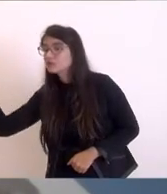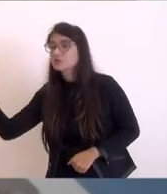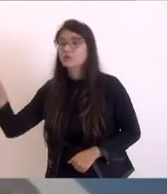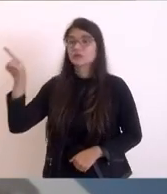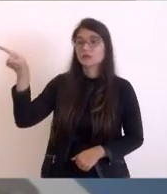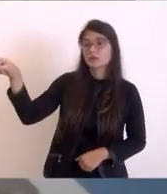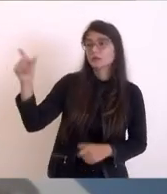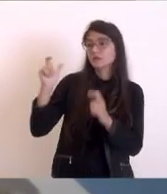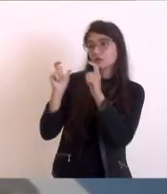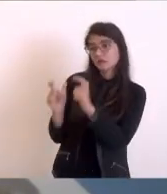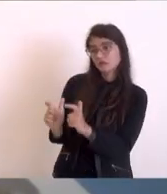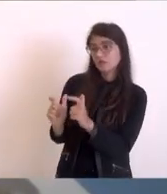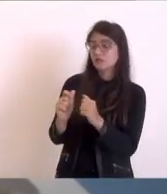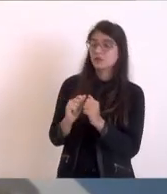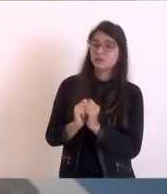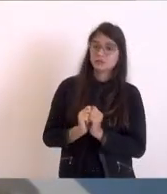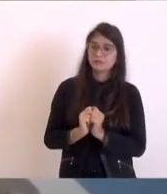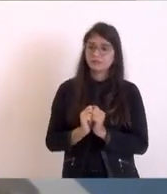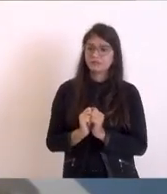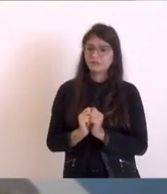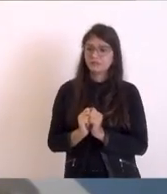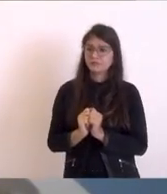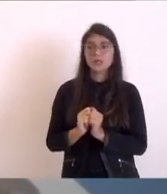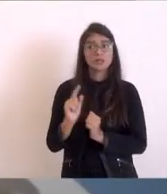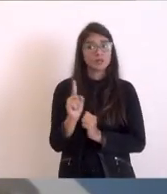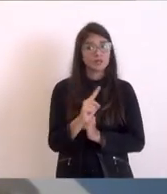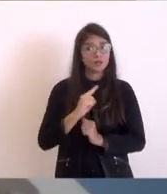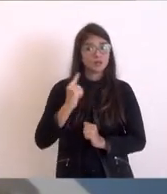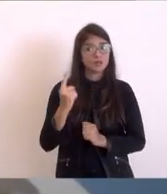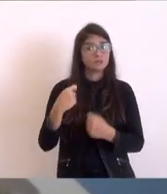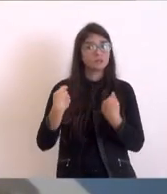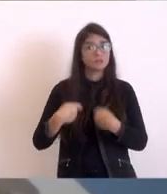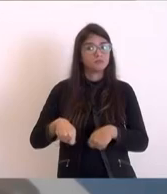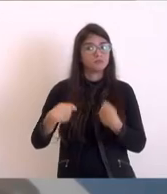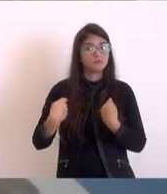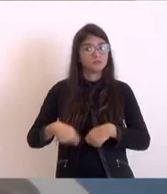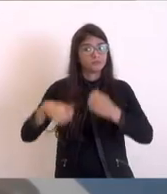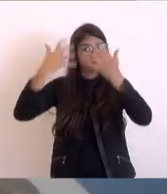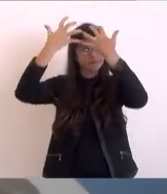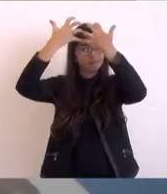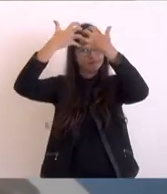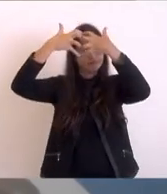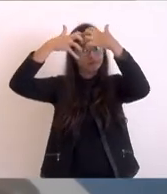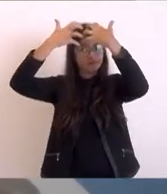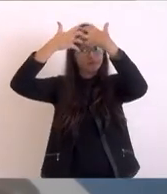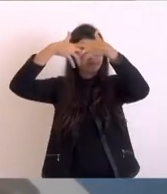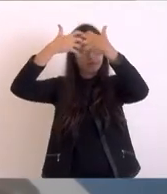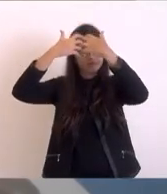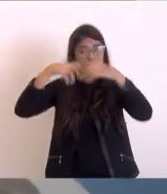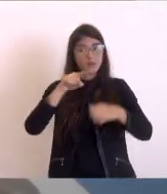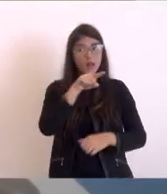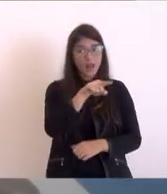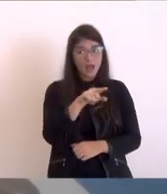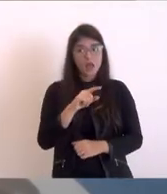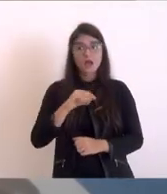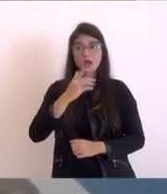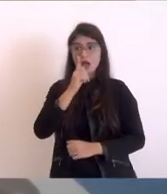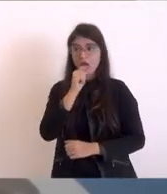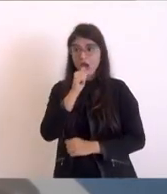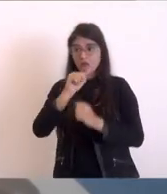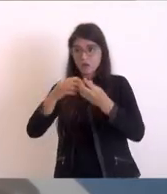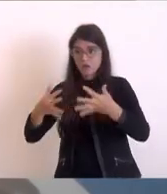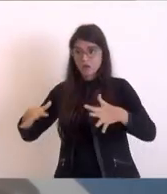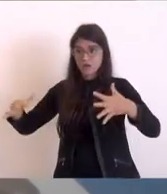esse ponto a gente começar já desde agora a preservar a lagoa de Juturnaíba para que ela não